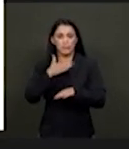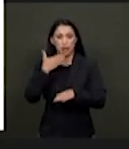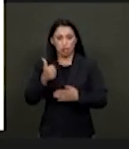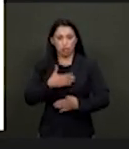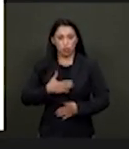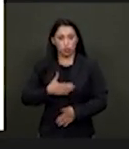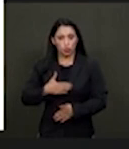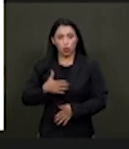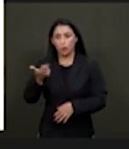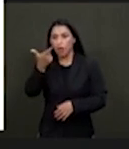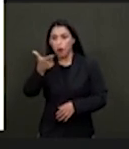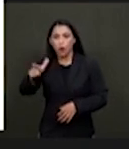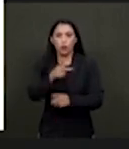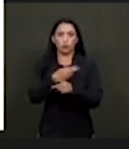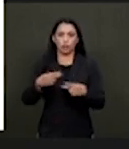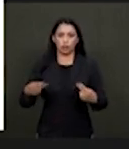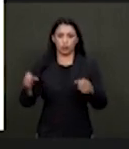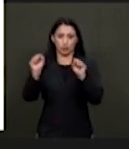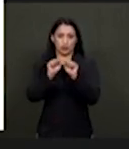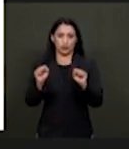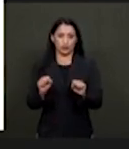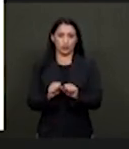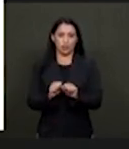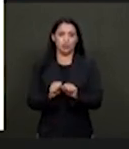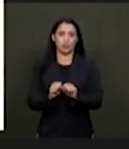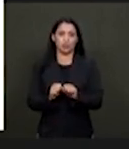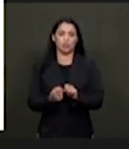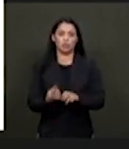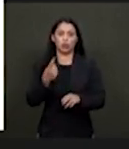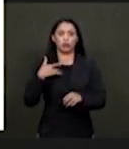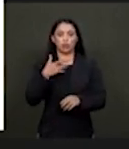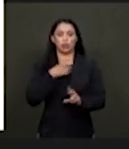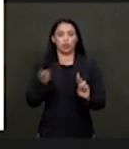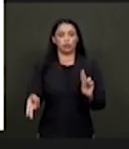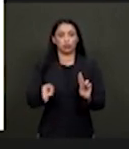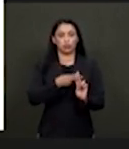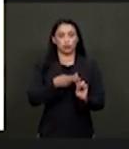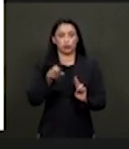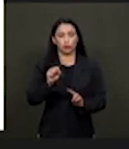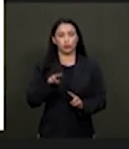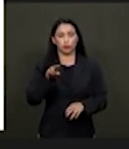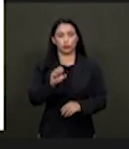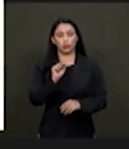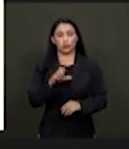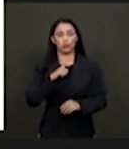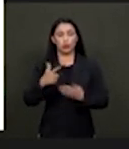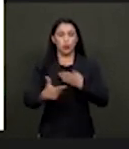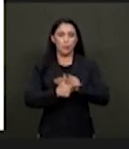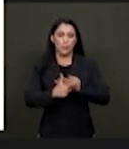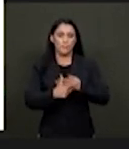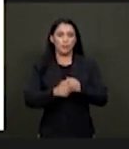cuidados da pessoa com deficiência no âmbito do sistema único de saúde. O papel da educação especial